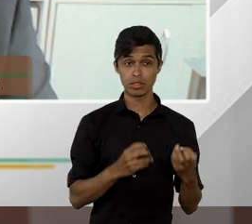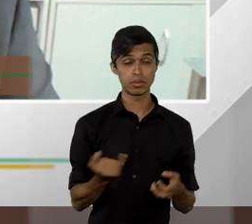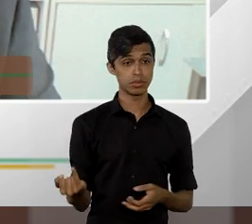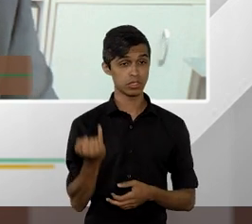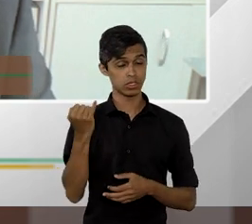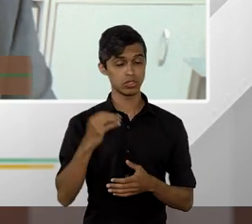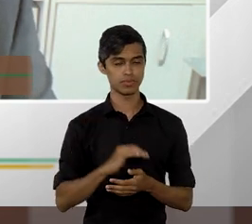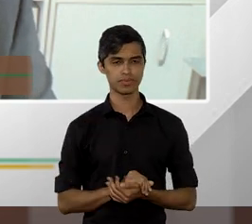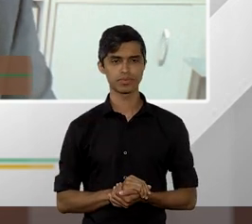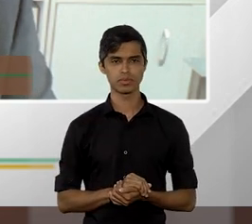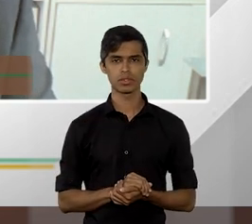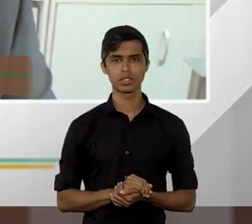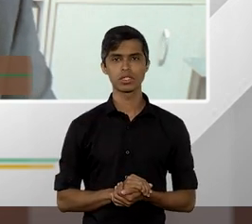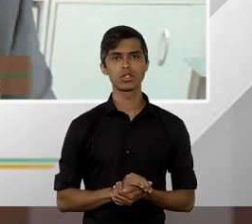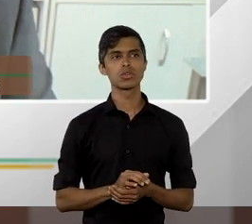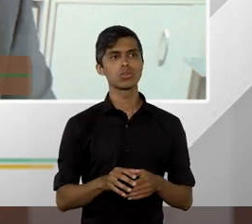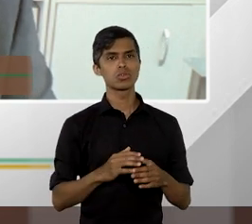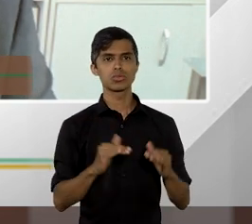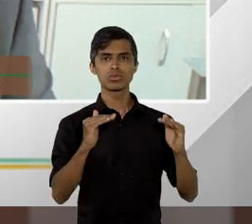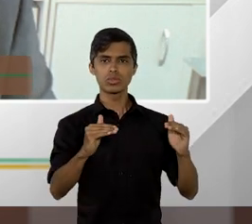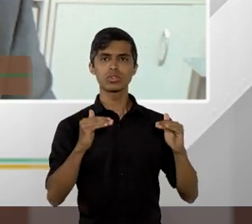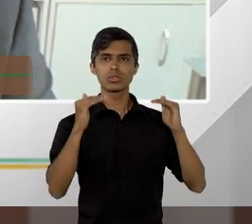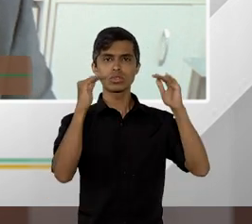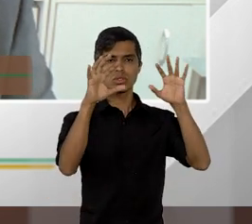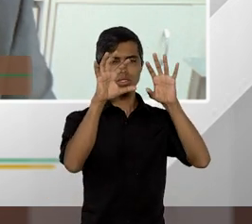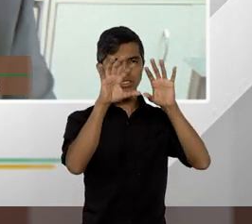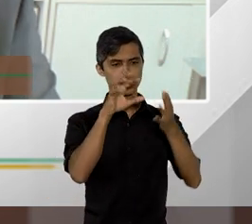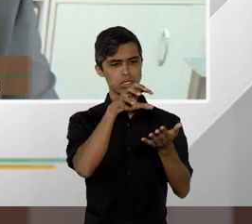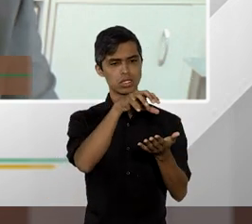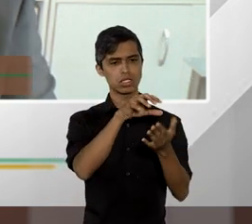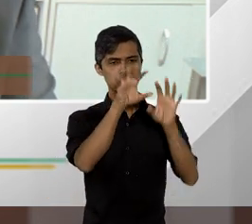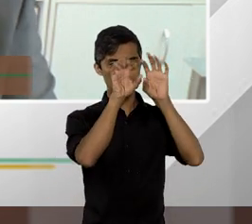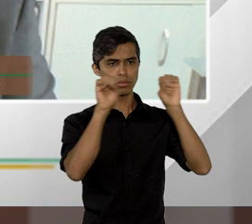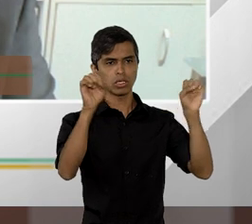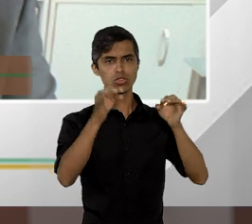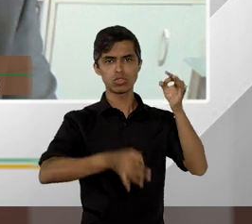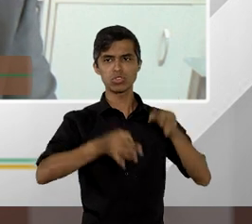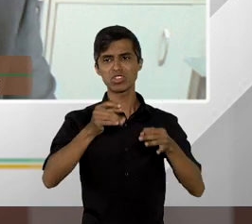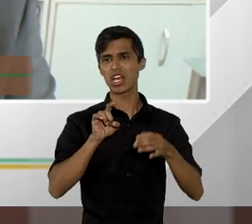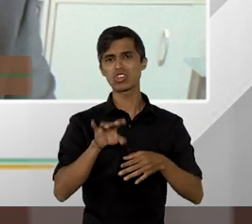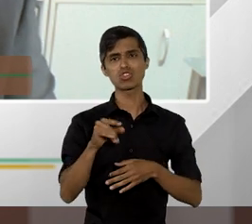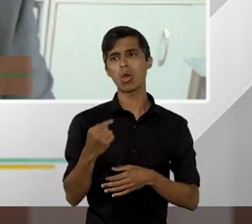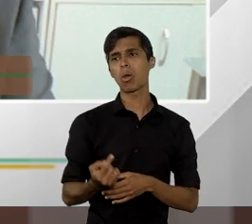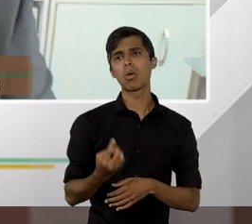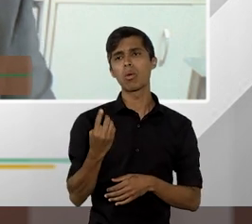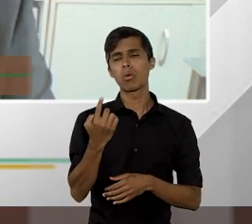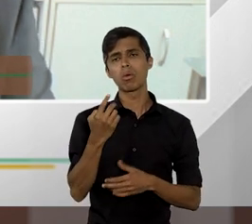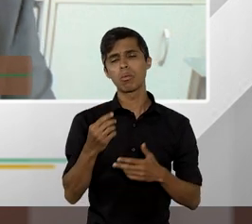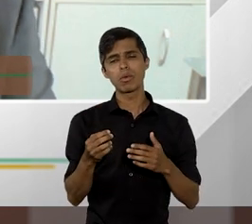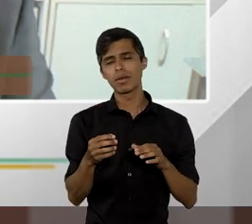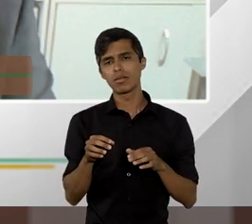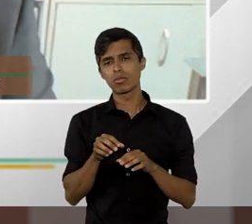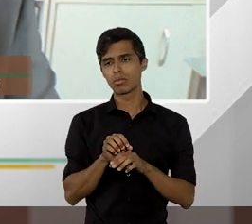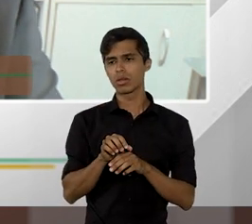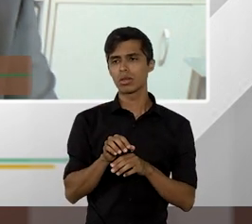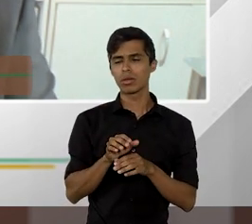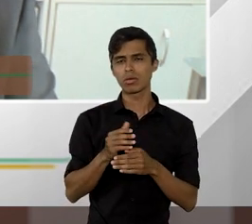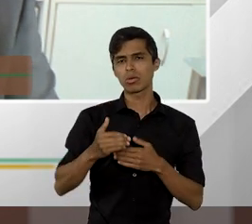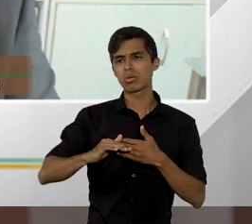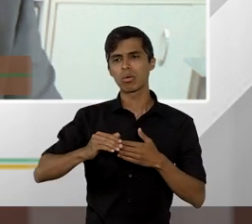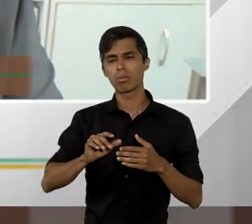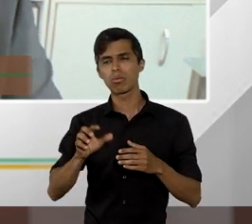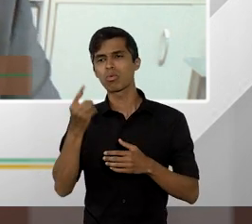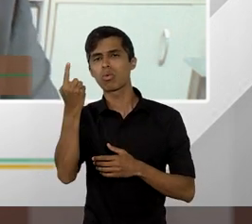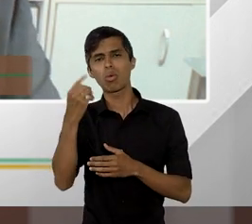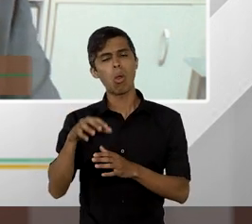entendermos que o Superior Tribunal de Justiça não pode ser visto simplesmente como mais uma instância, uma terceira instância do poder judiciário. E